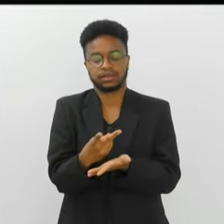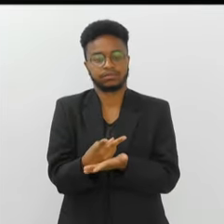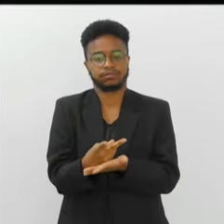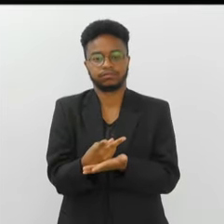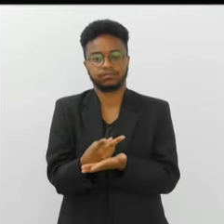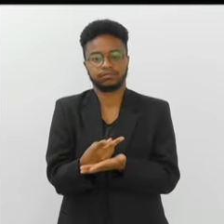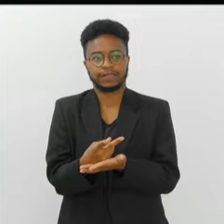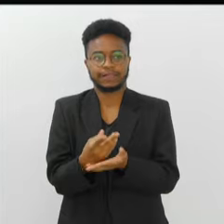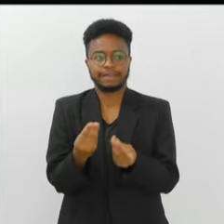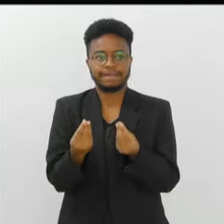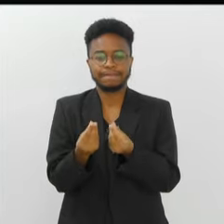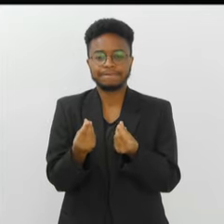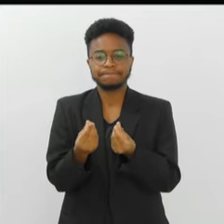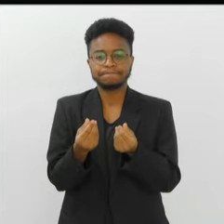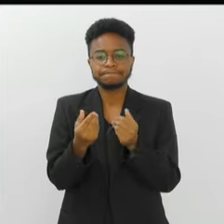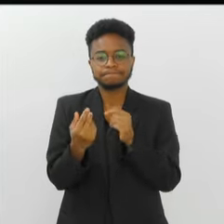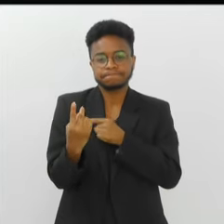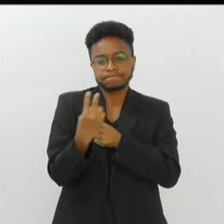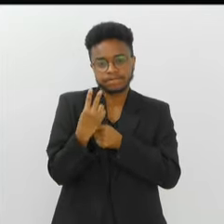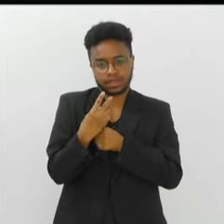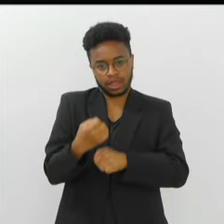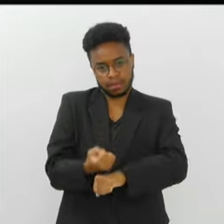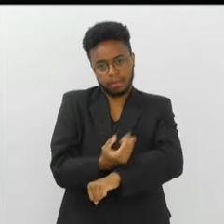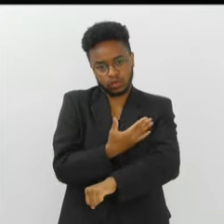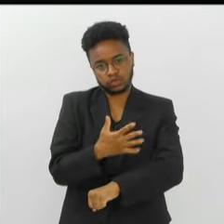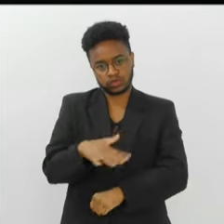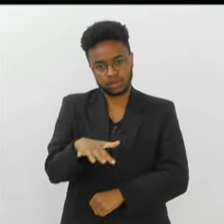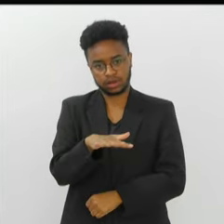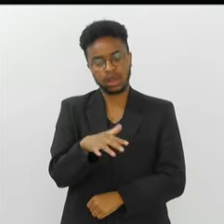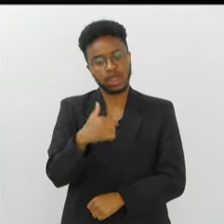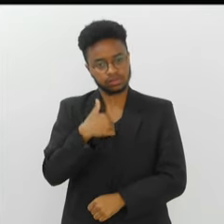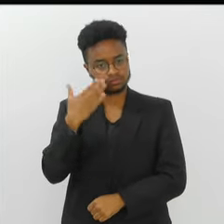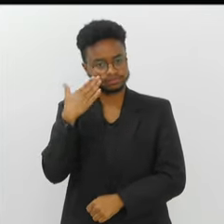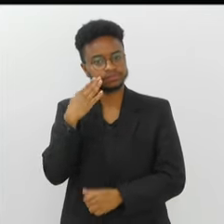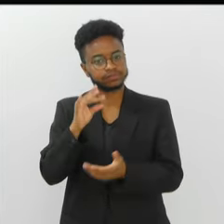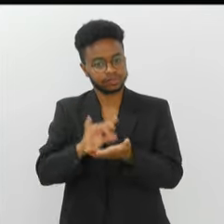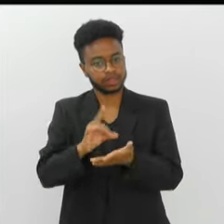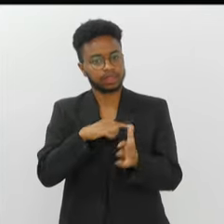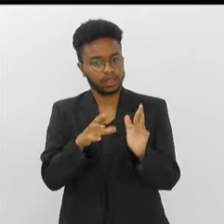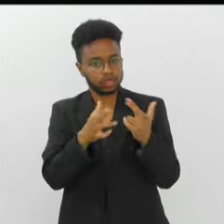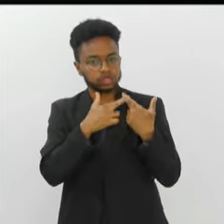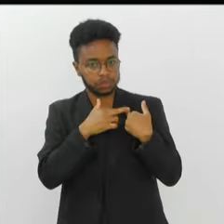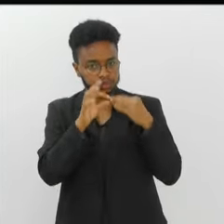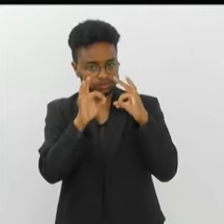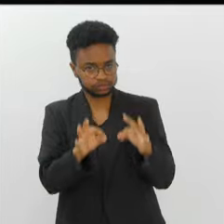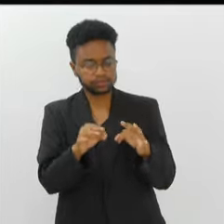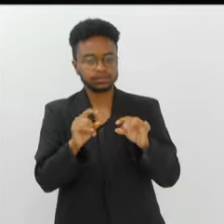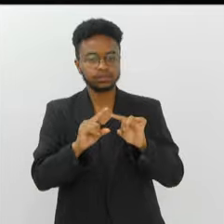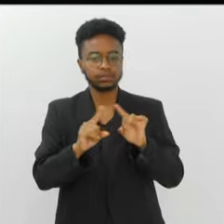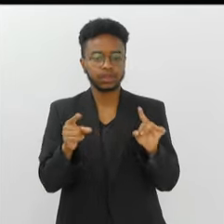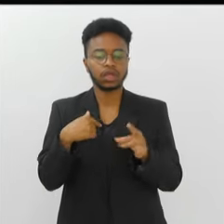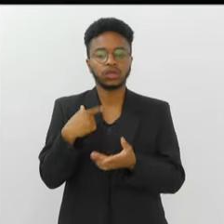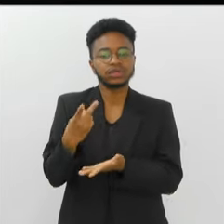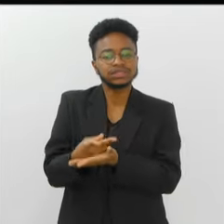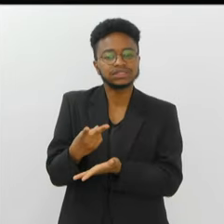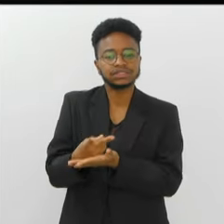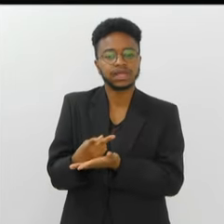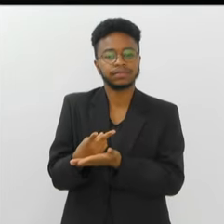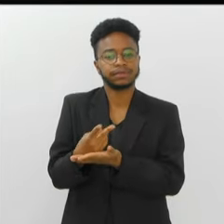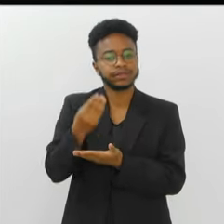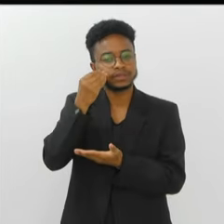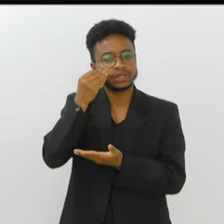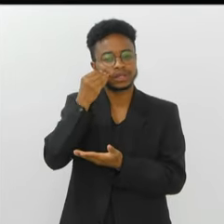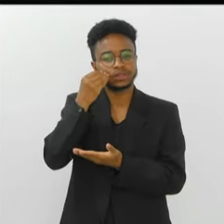com uma certa blindagem emocional. Eu sei da responsabilidade que eu tenho, mas eu